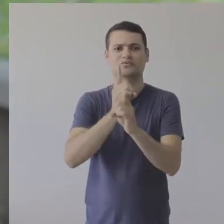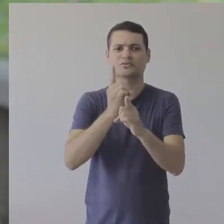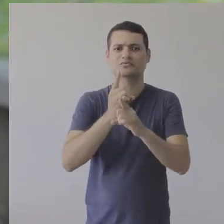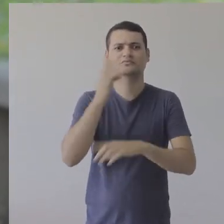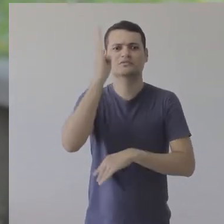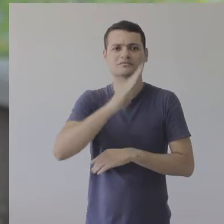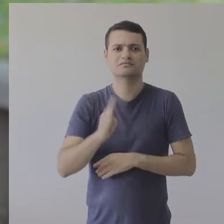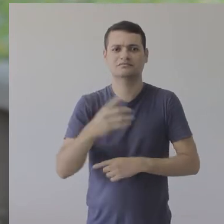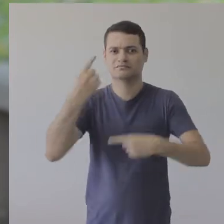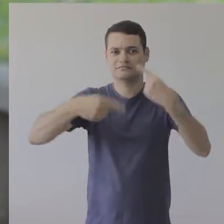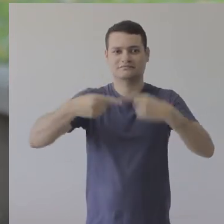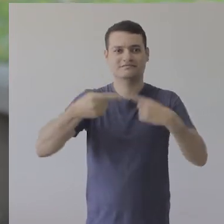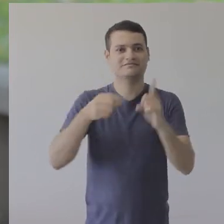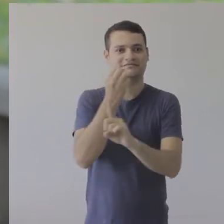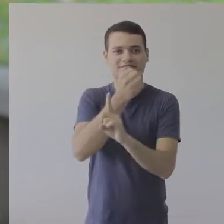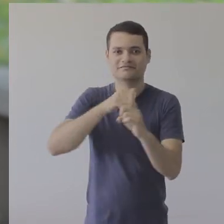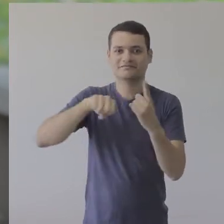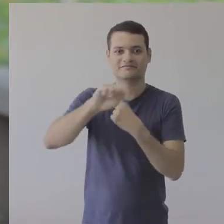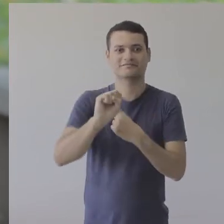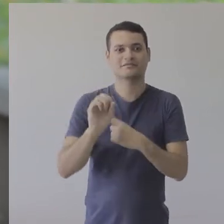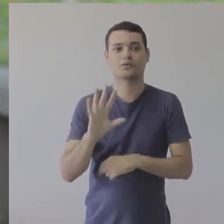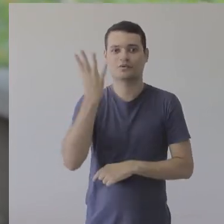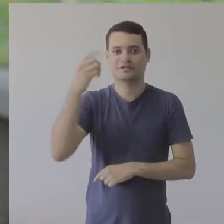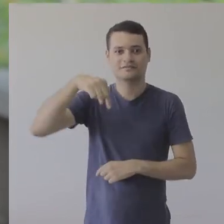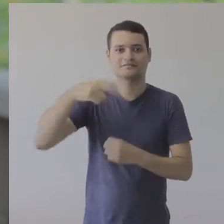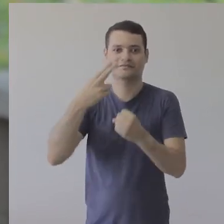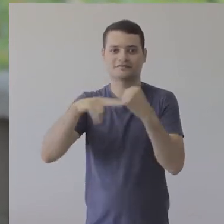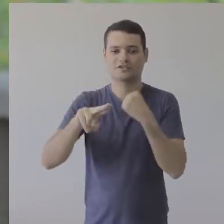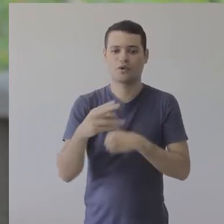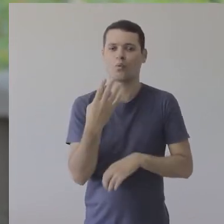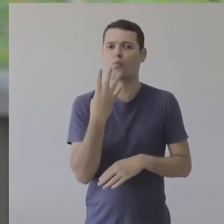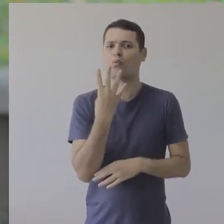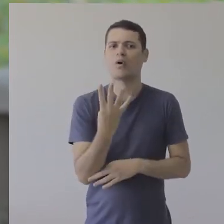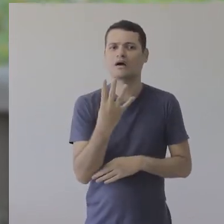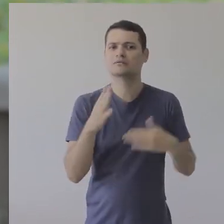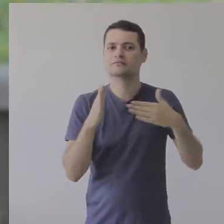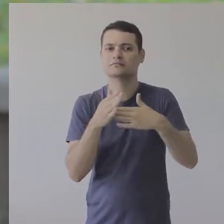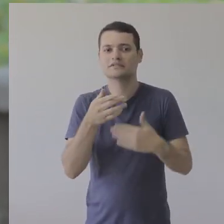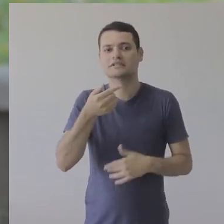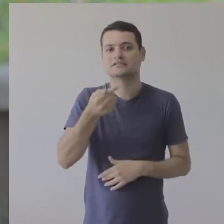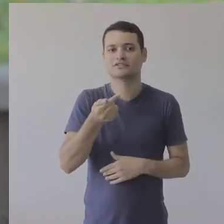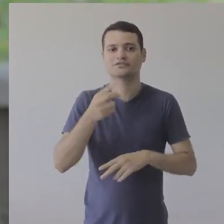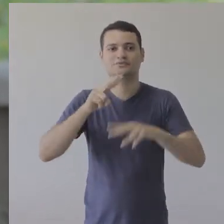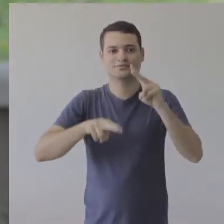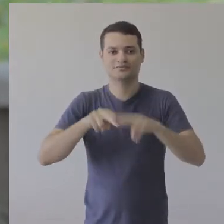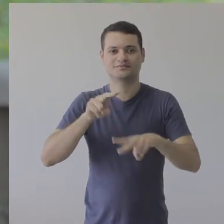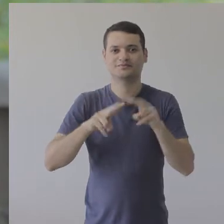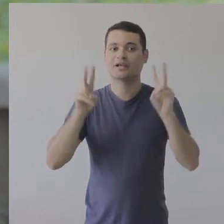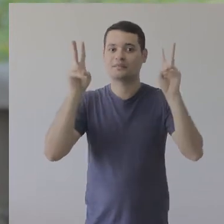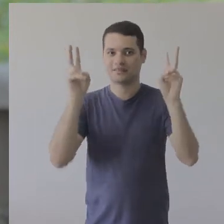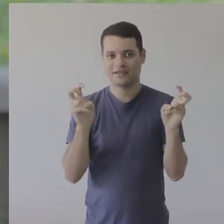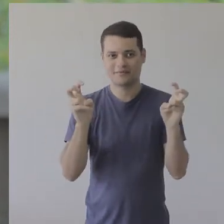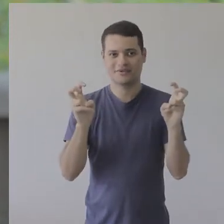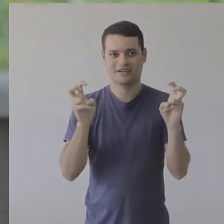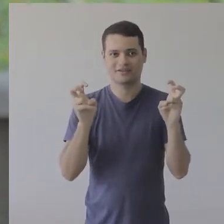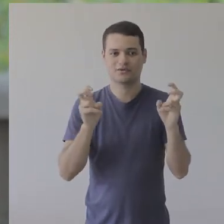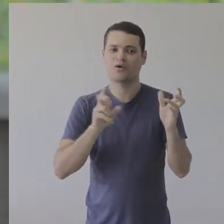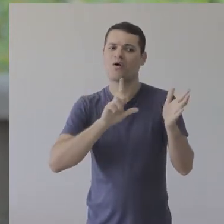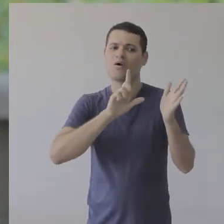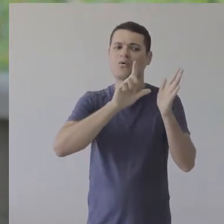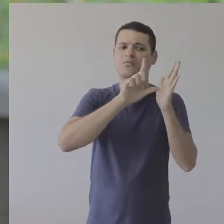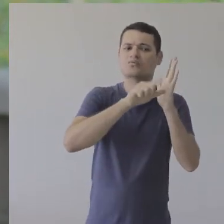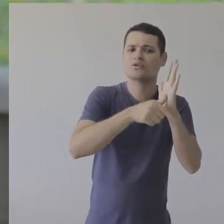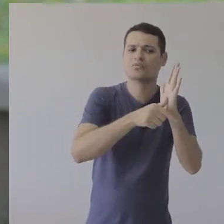Encontro Nacional de Política Social, que acontece na UFIS entre os dias 4 e 7 de junho. O tema desta edição